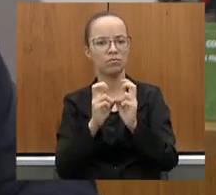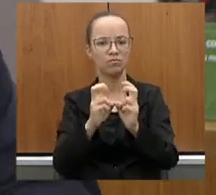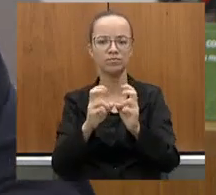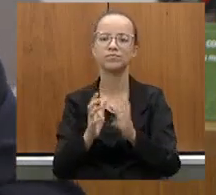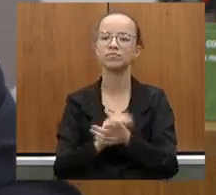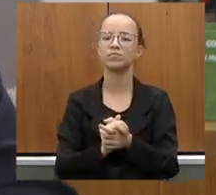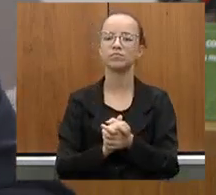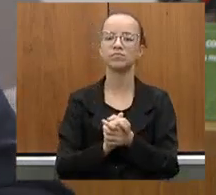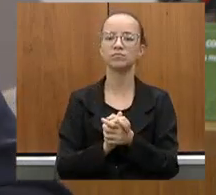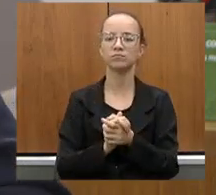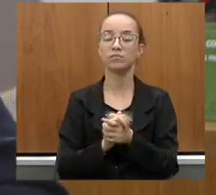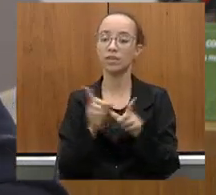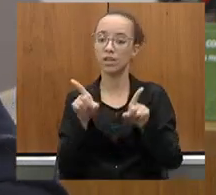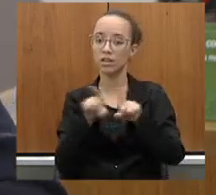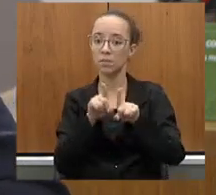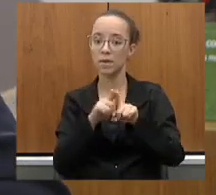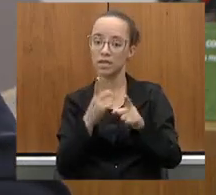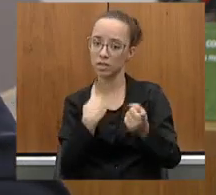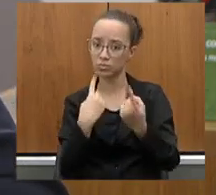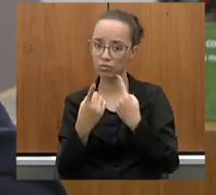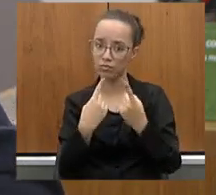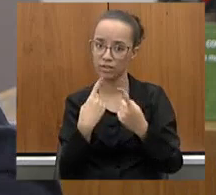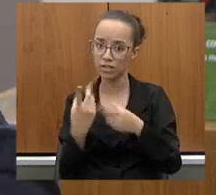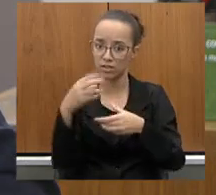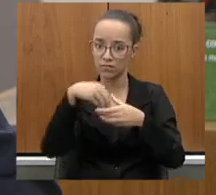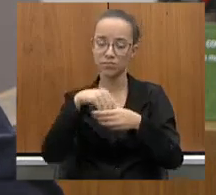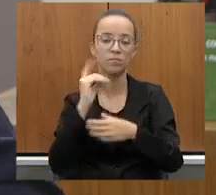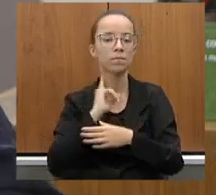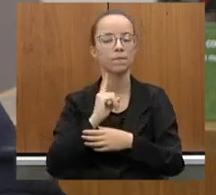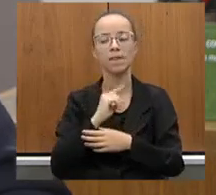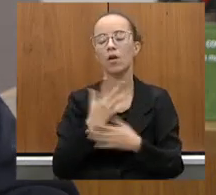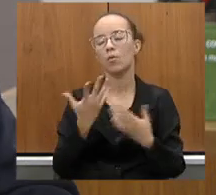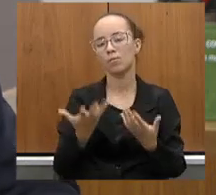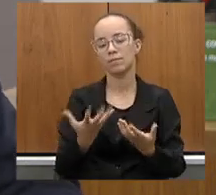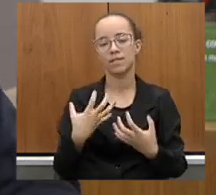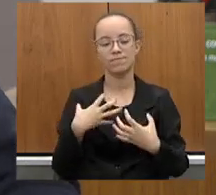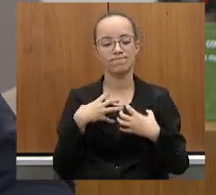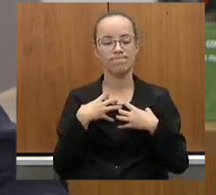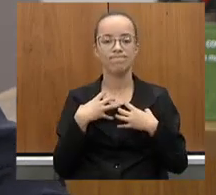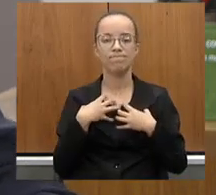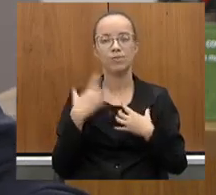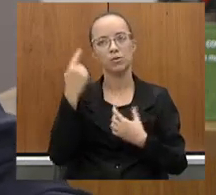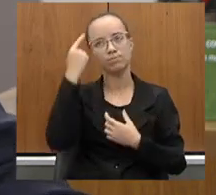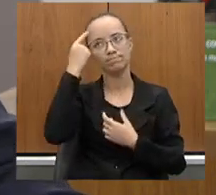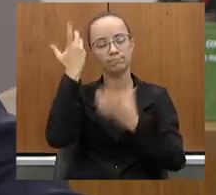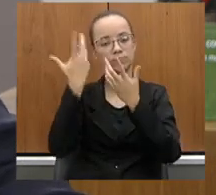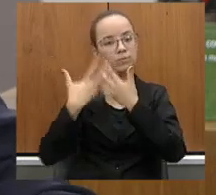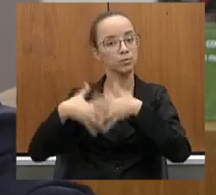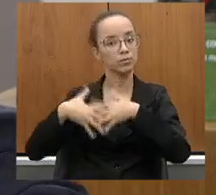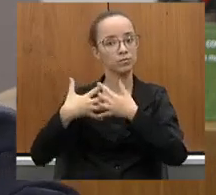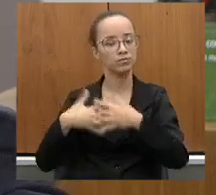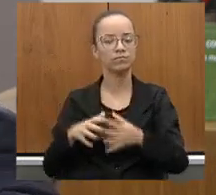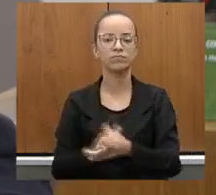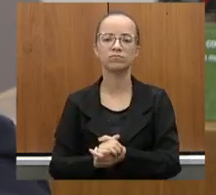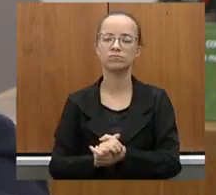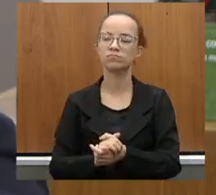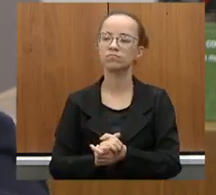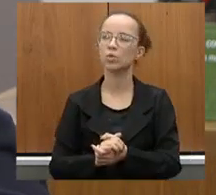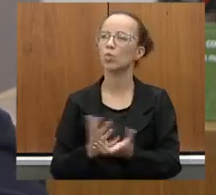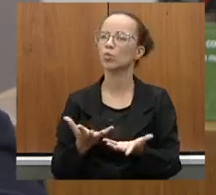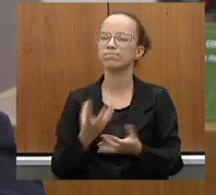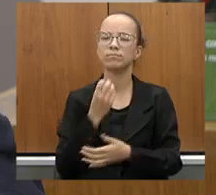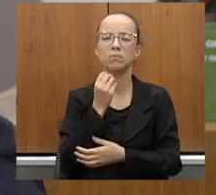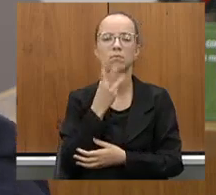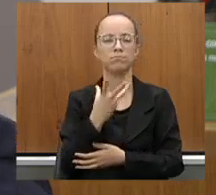praticamente, das nossas rodovias. Então, secretário, eu fico, neste momento, a pensar. Valeu a pena muito,